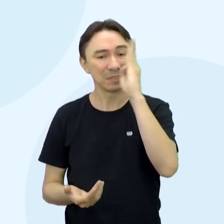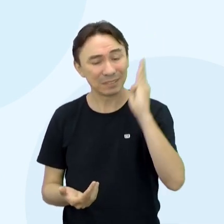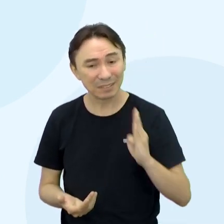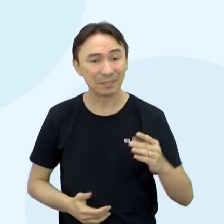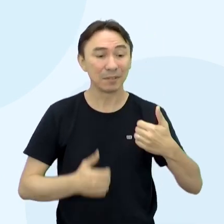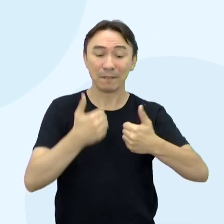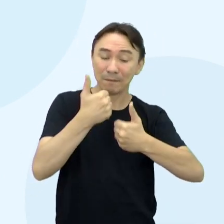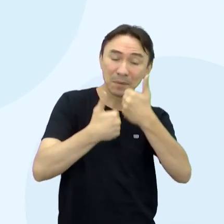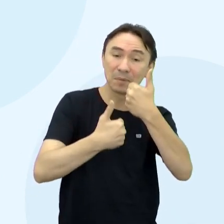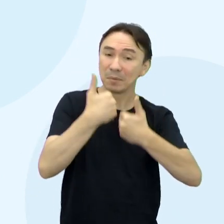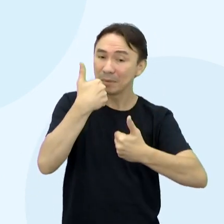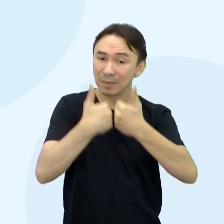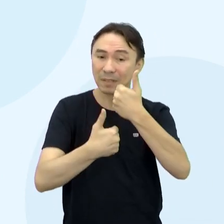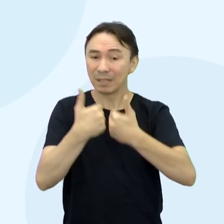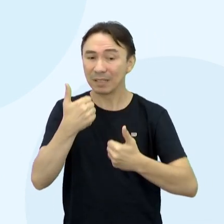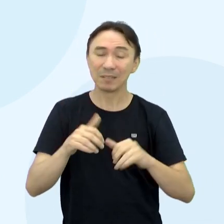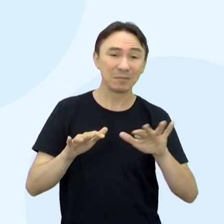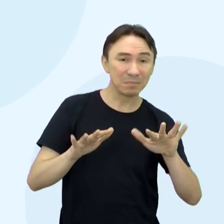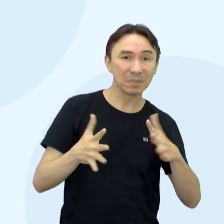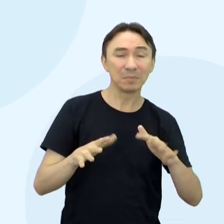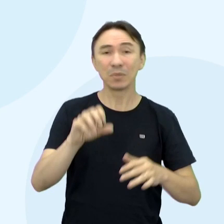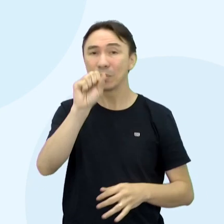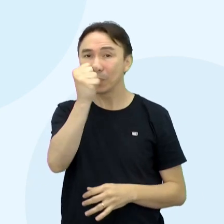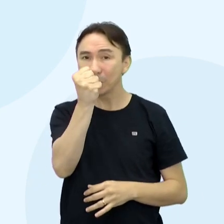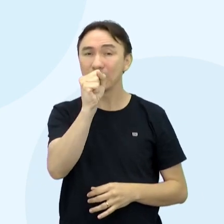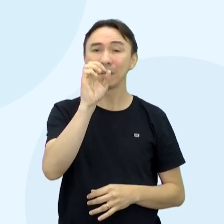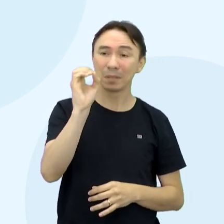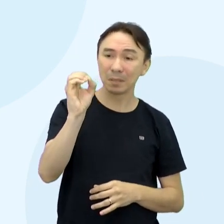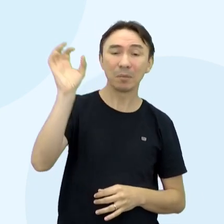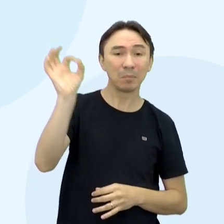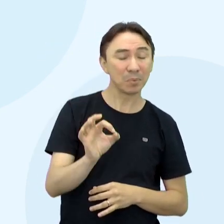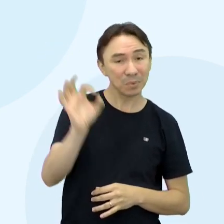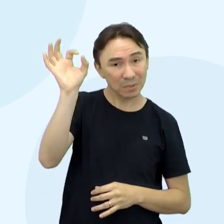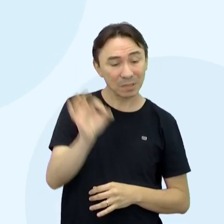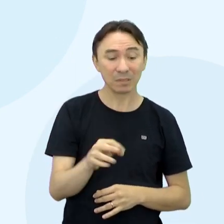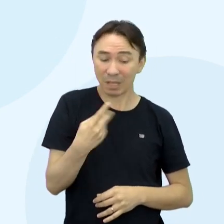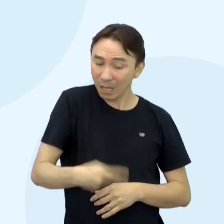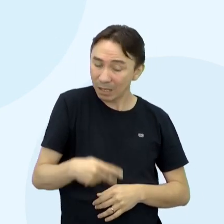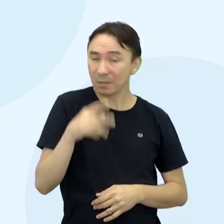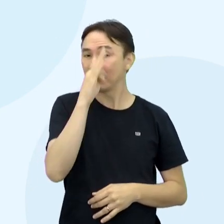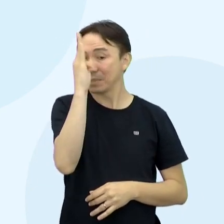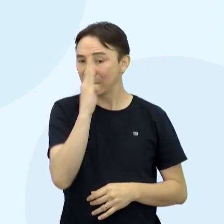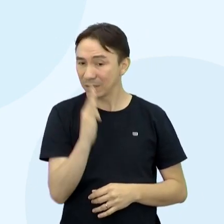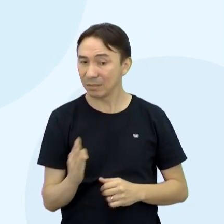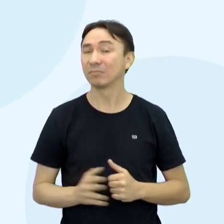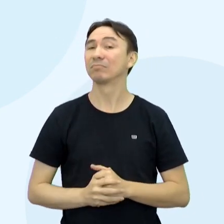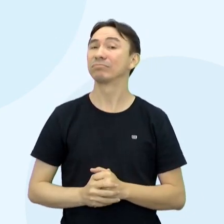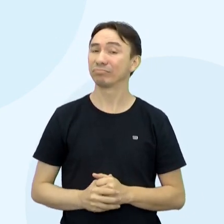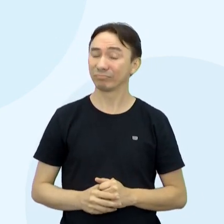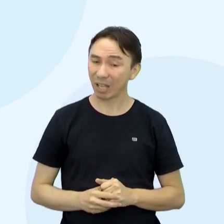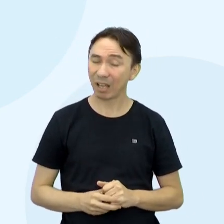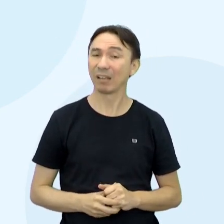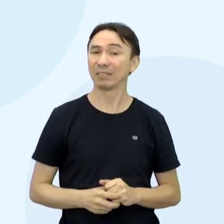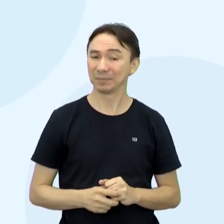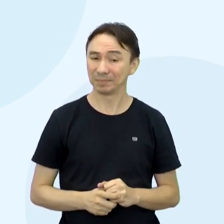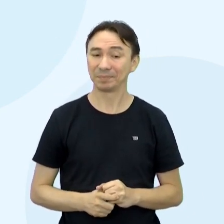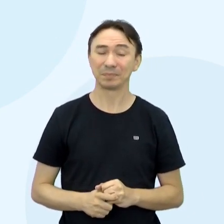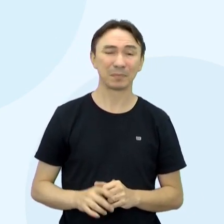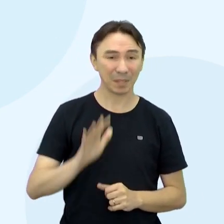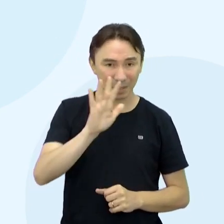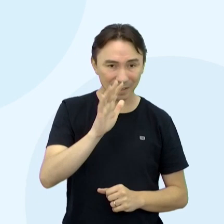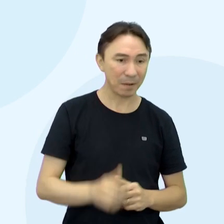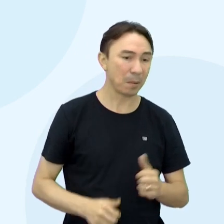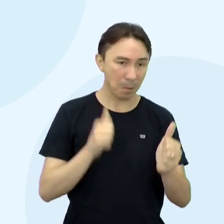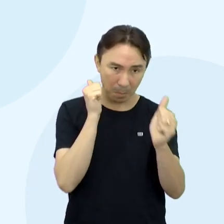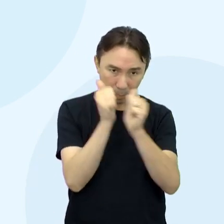caros É cerca de 80% da representação esportiva por essas bandas Sem medo de ser exagerado Mas não é só do esporte